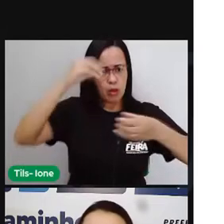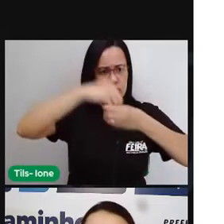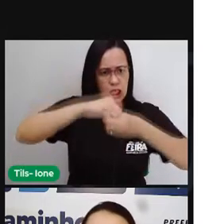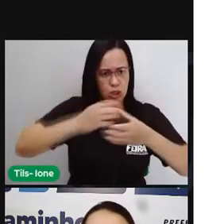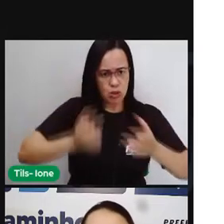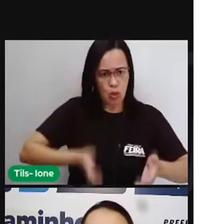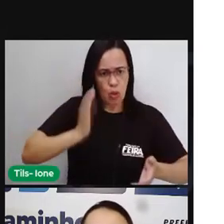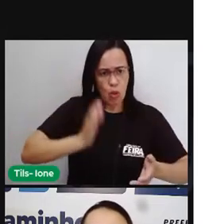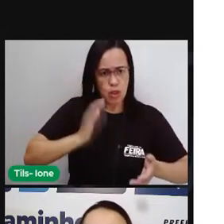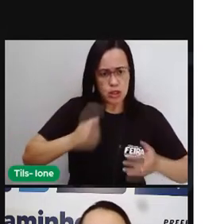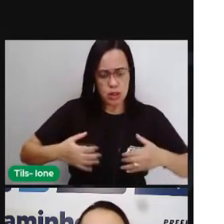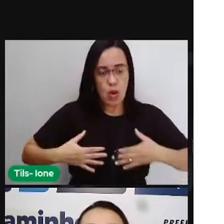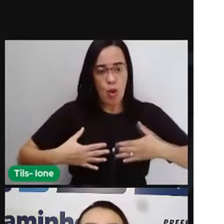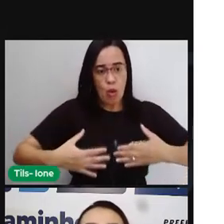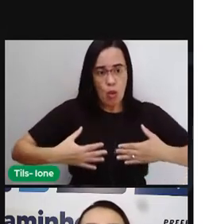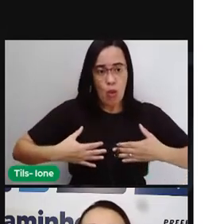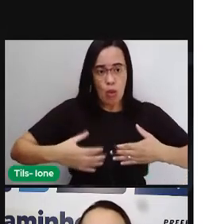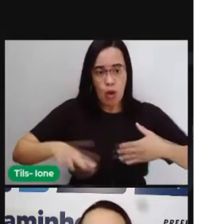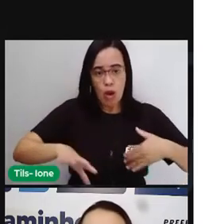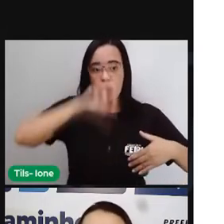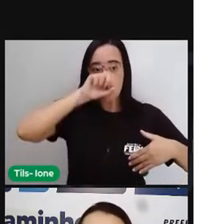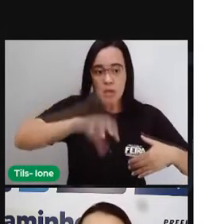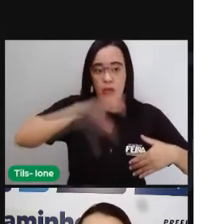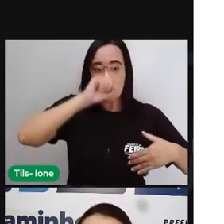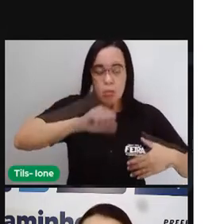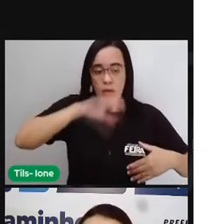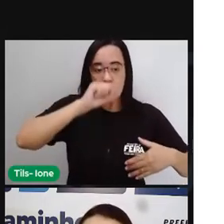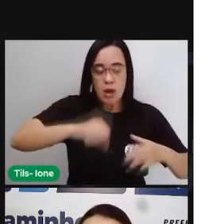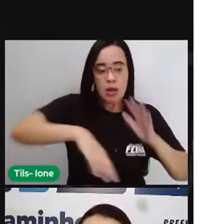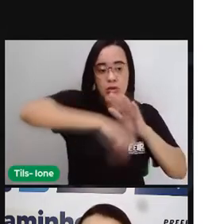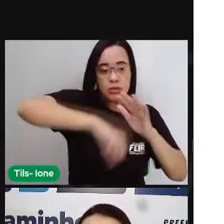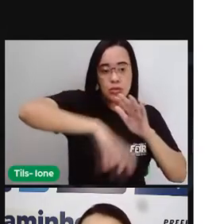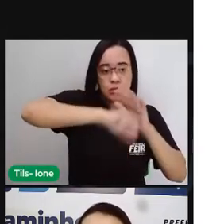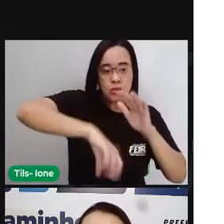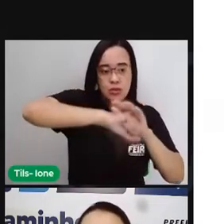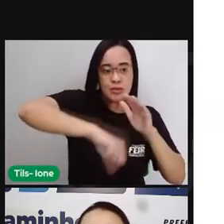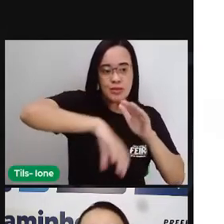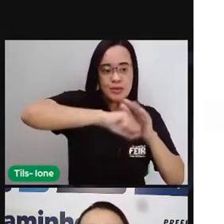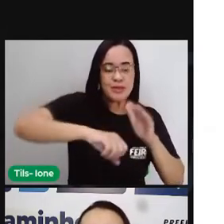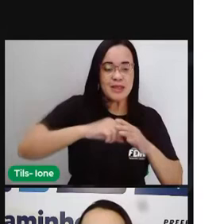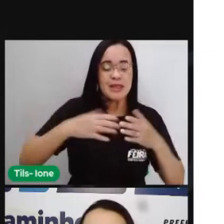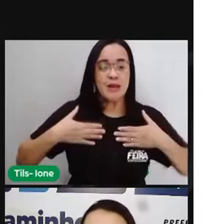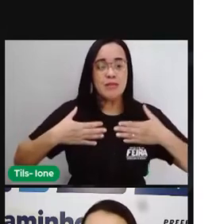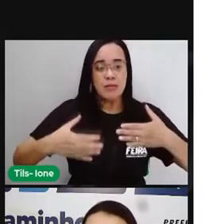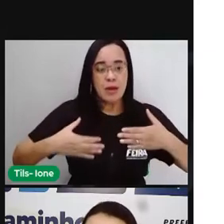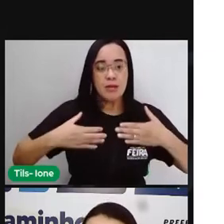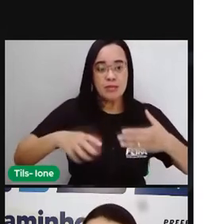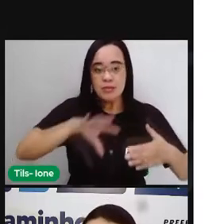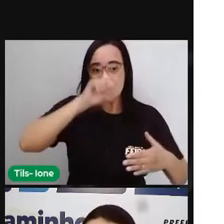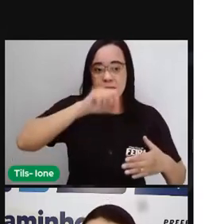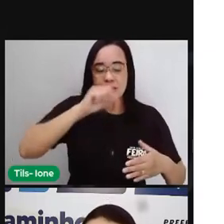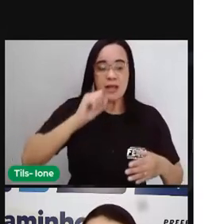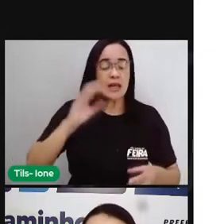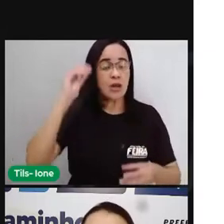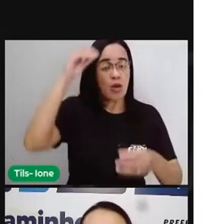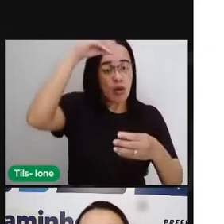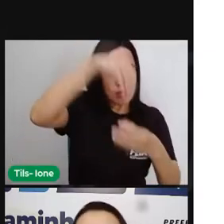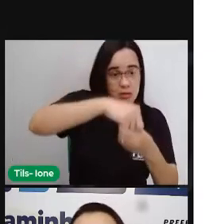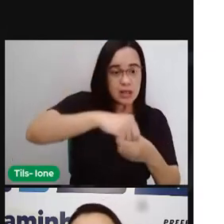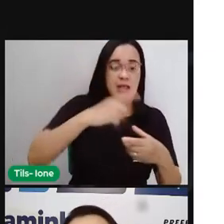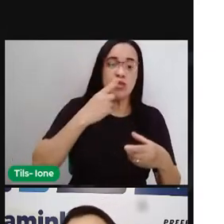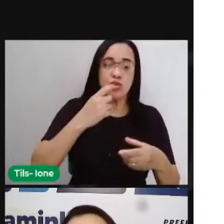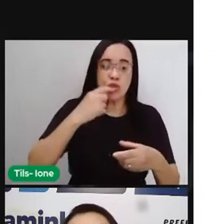para o pulmão, que recolhe novamente oxigênio através da respiração e coloca esse oxigênio dentro do sangue.